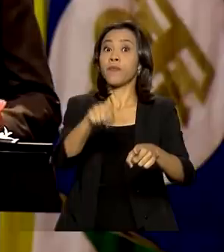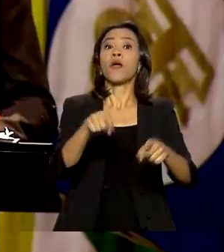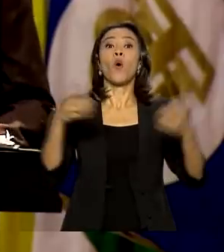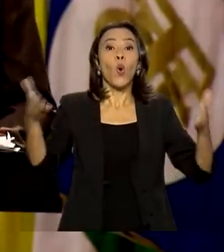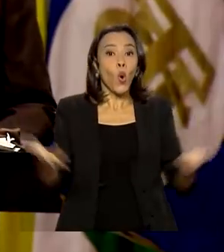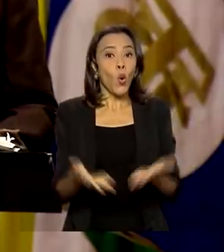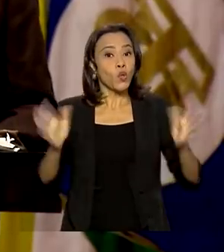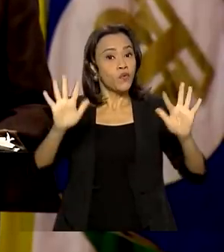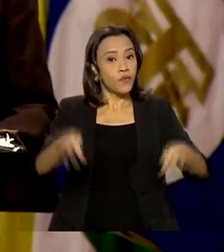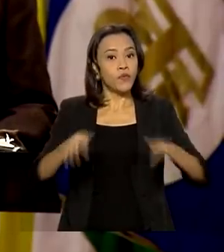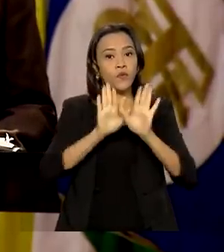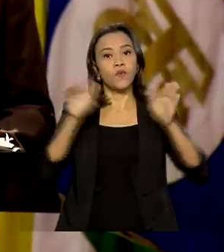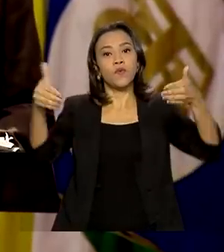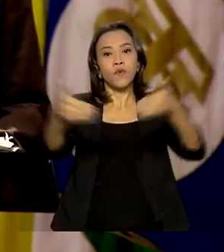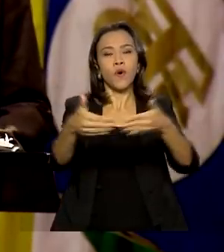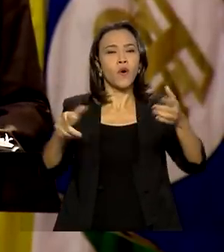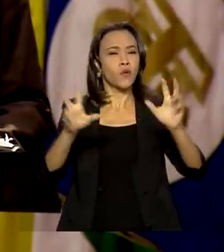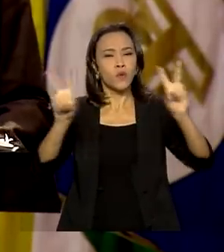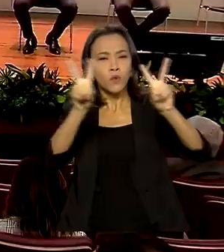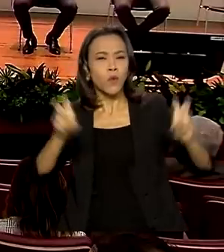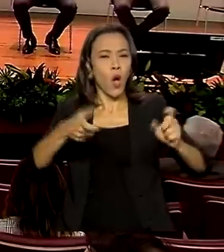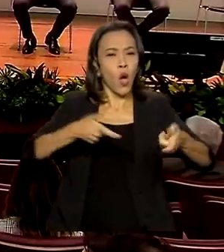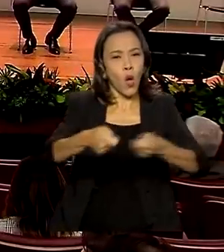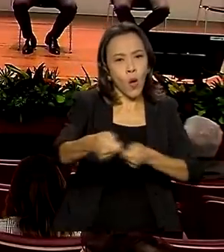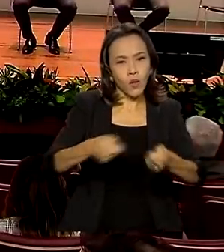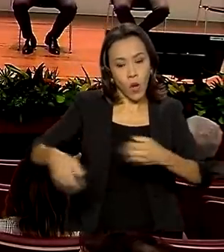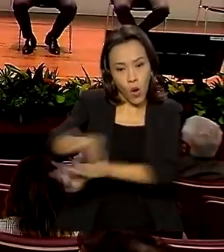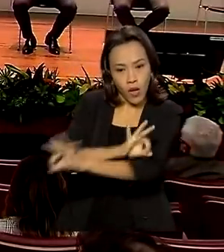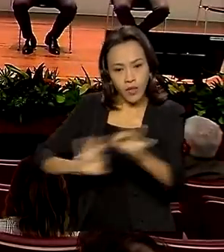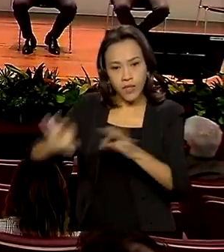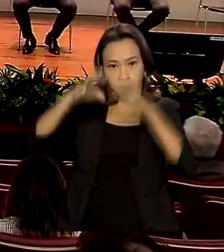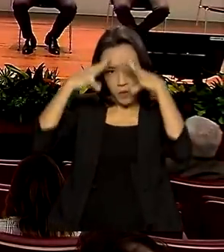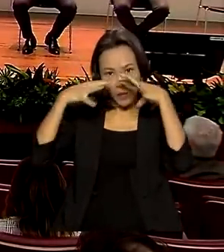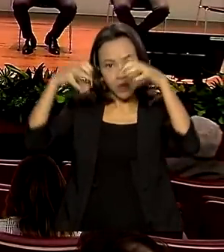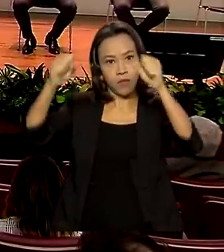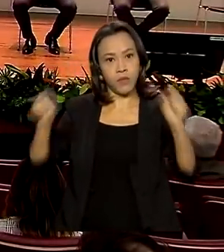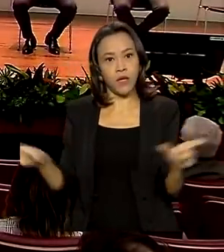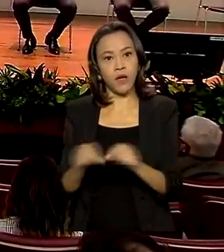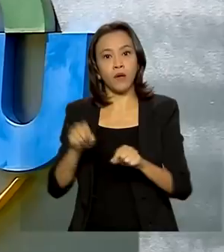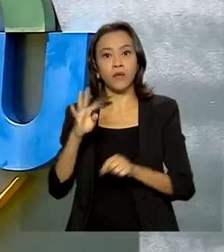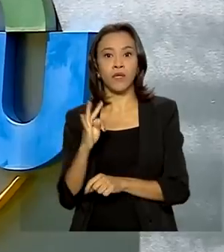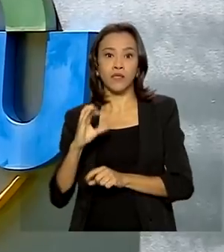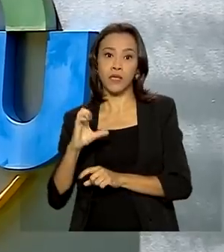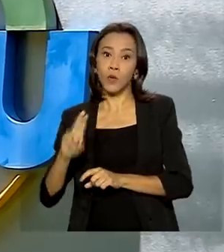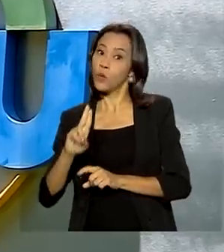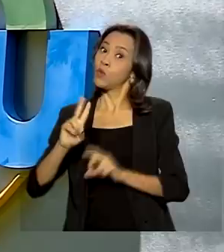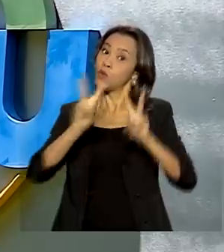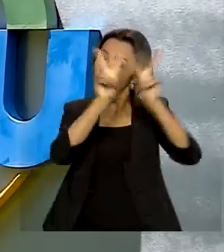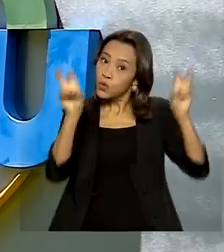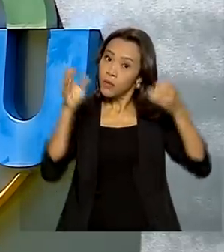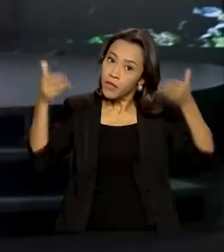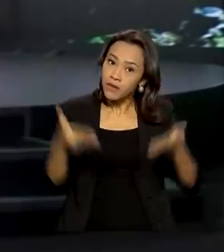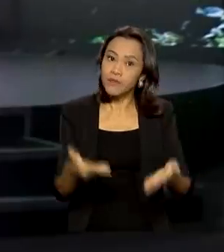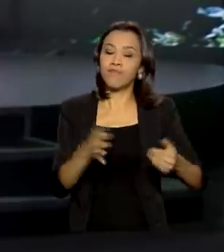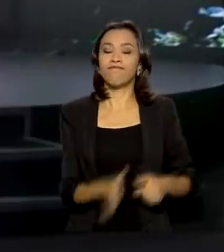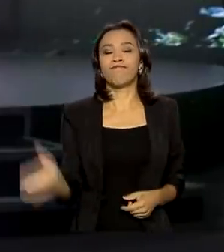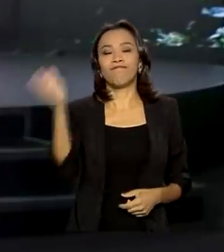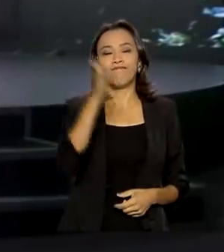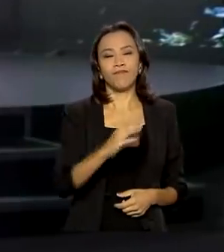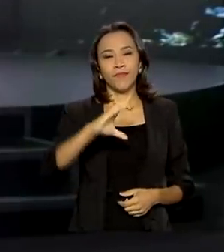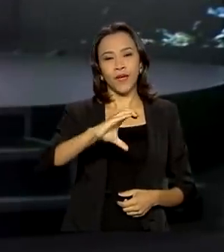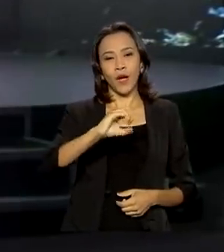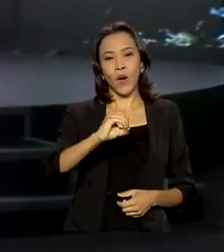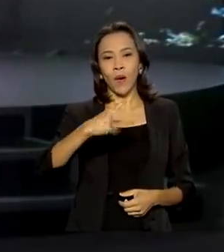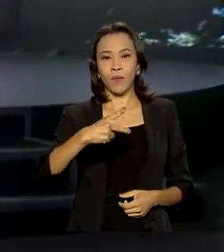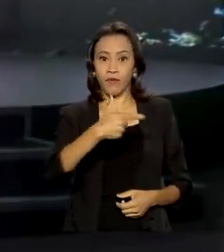Termina hoje o Fórum Nacional de Controle, organizado pelo Tribunal de Contas da União, para discutir esse assunto. E na COP26,